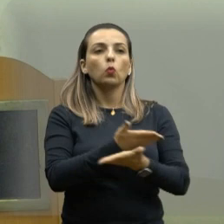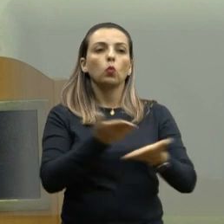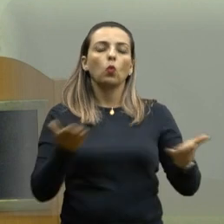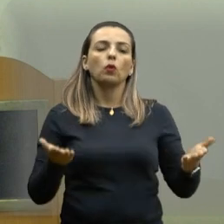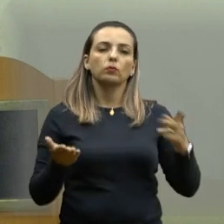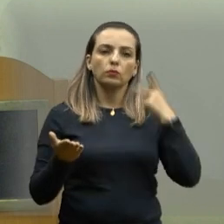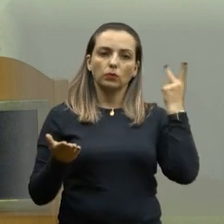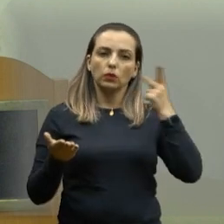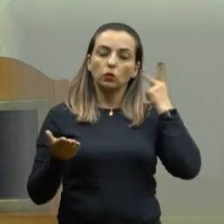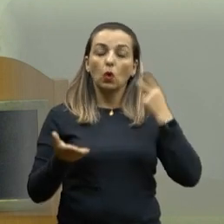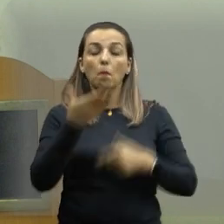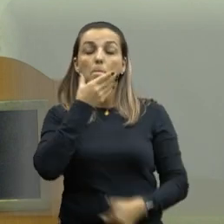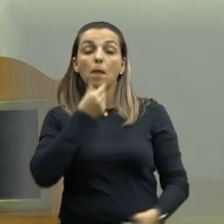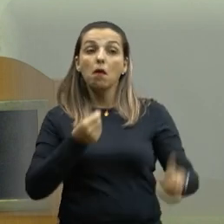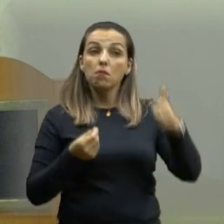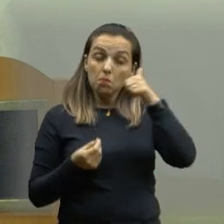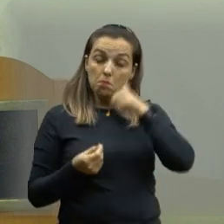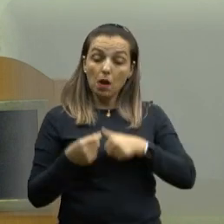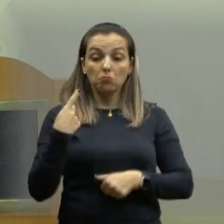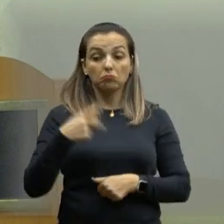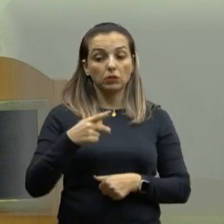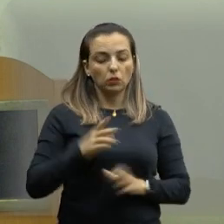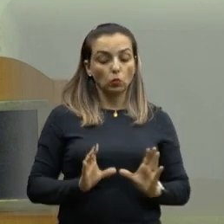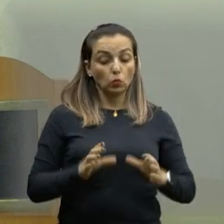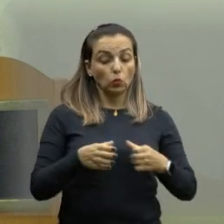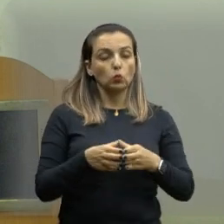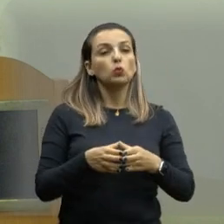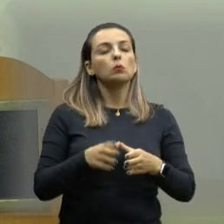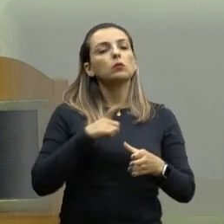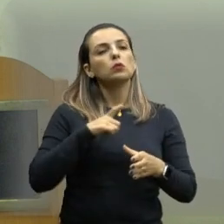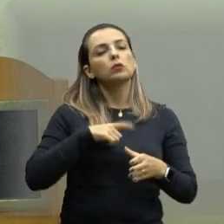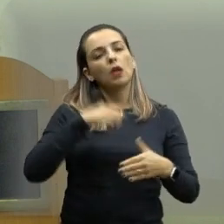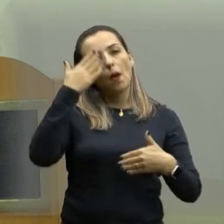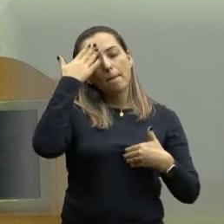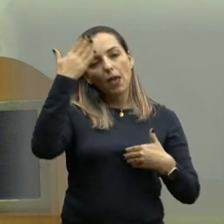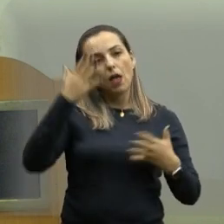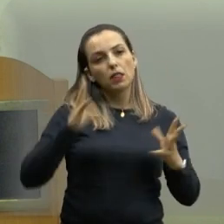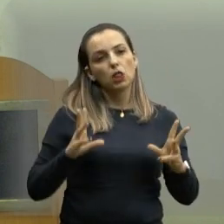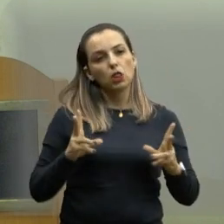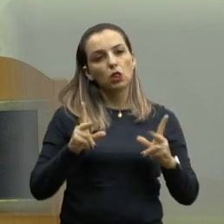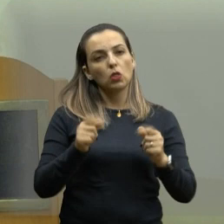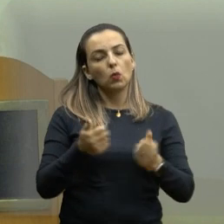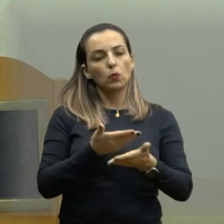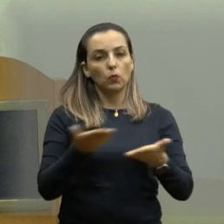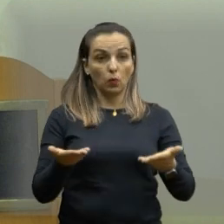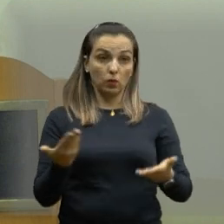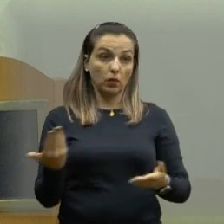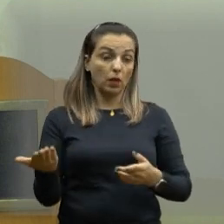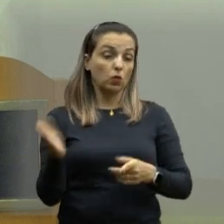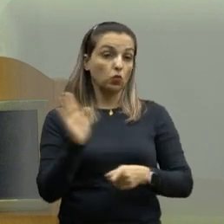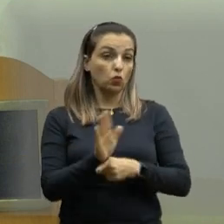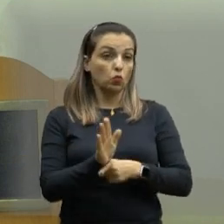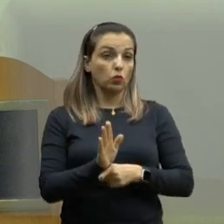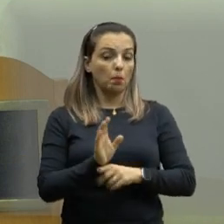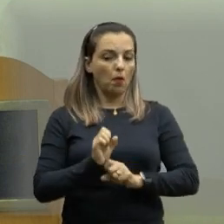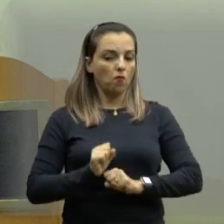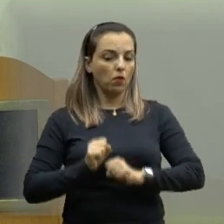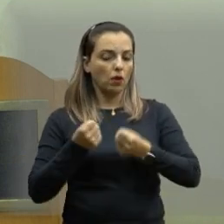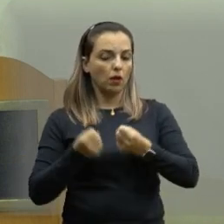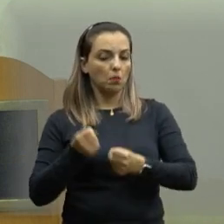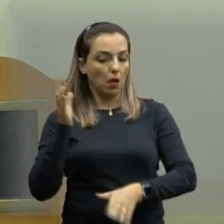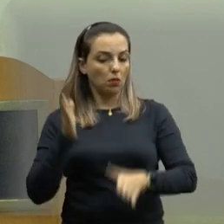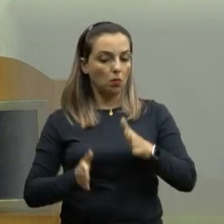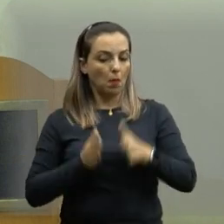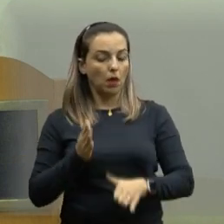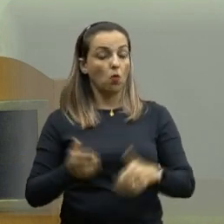vereadores e vereadoras dessa legislatura, muito grata a todos que estão colaborando para o fortalecimento do mandato,